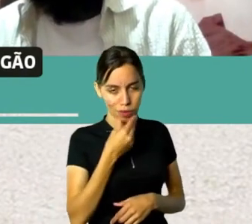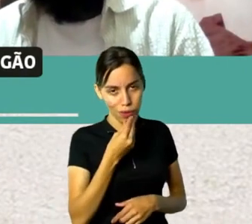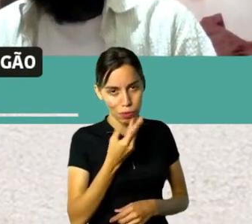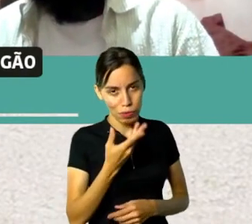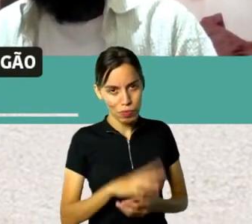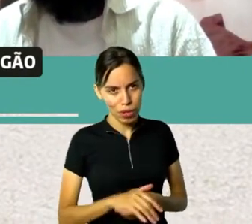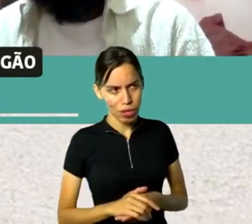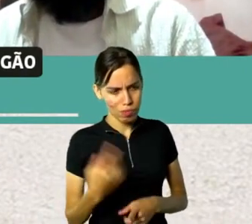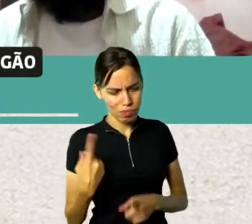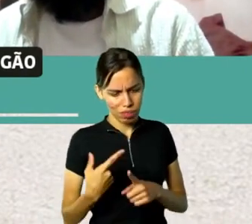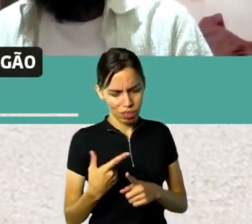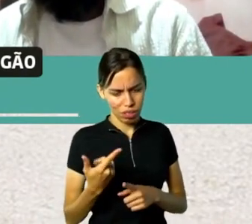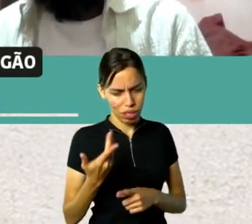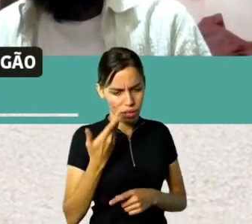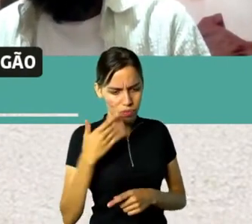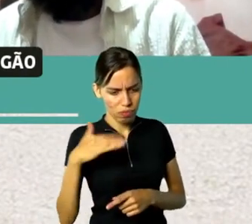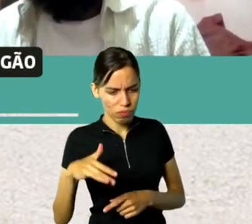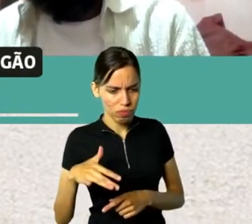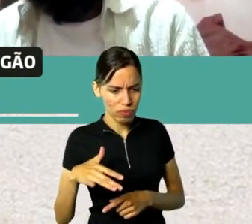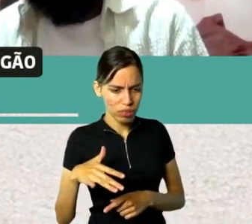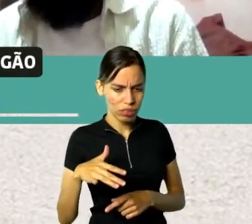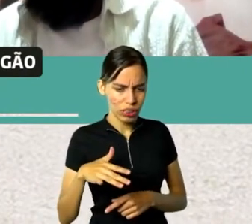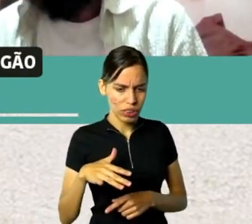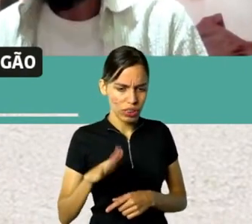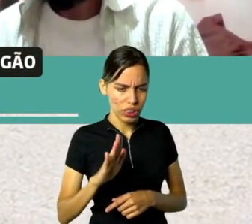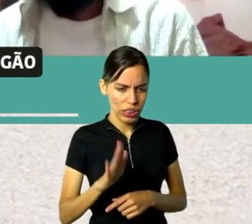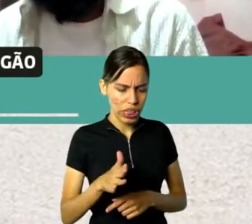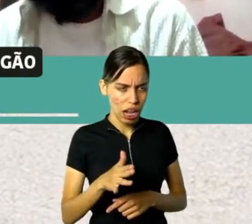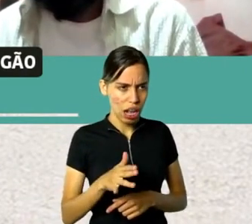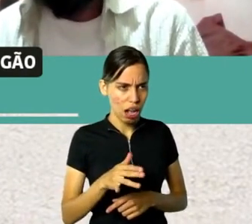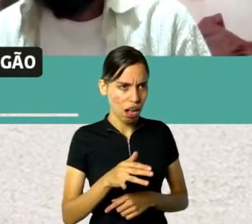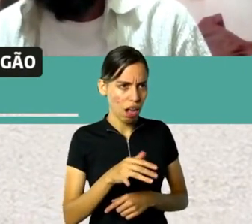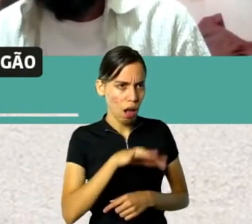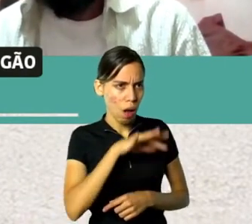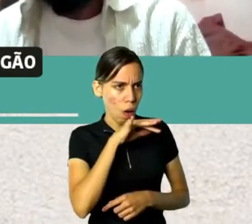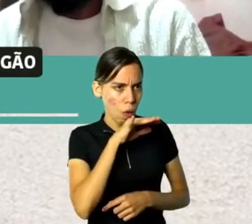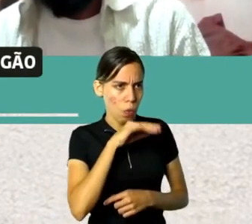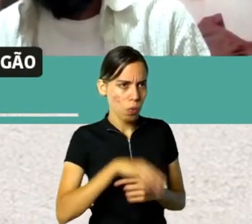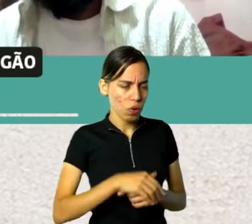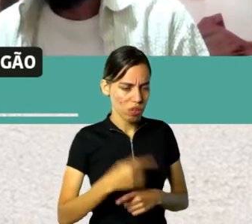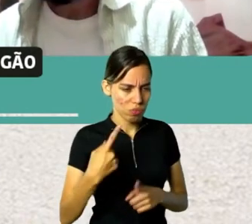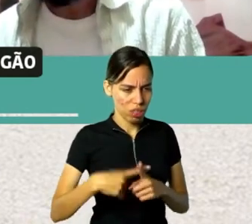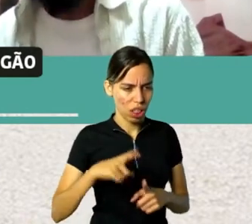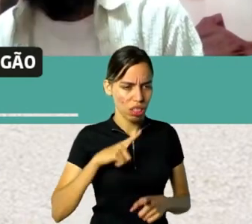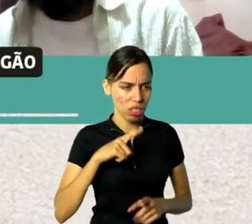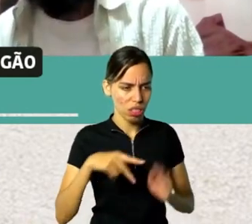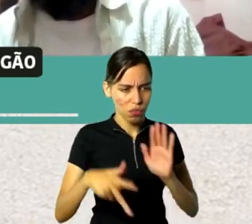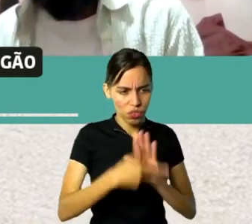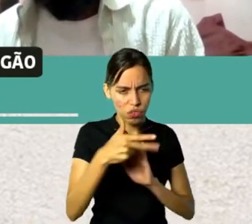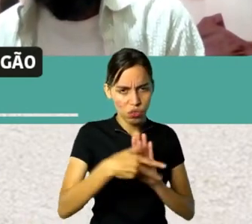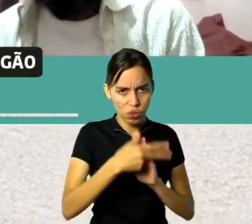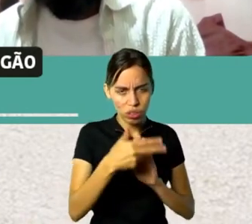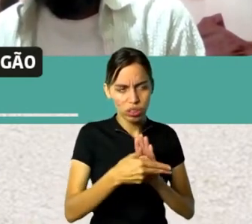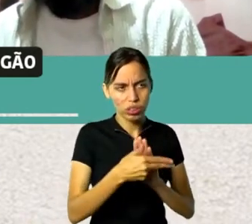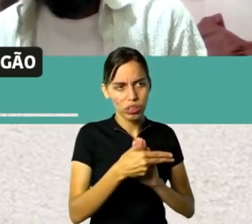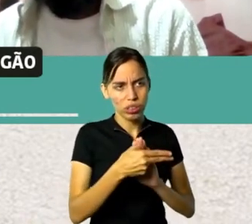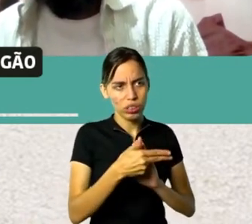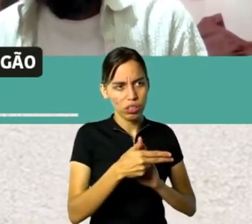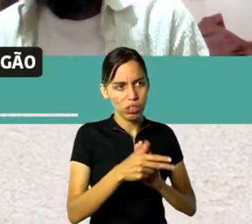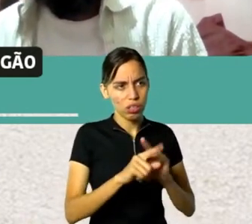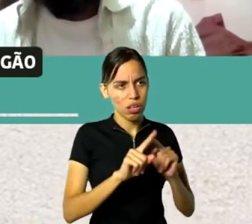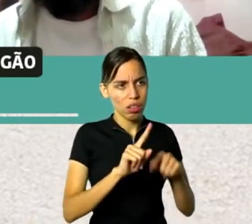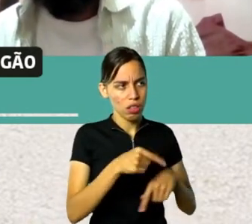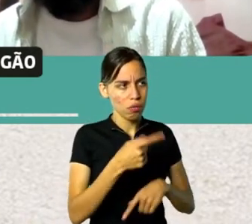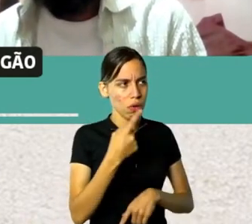já começou meio triste, assim, já nasceu com o lábio leporino, passou por várias cirurgias desde pequeno, depois perde o pai